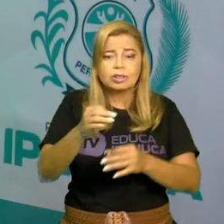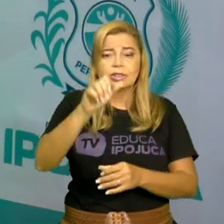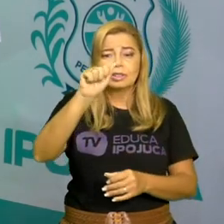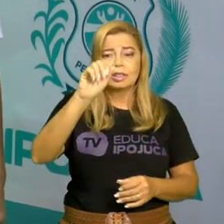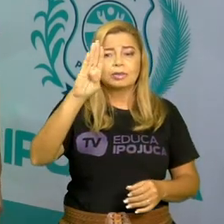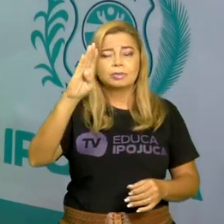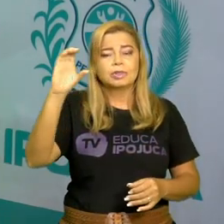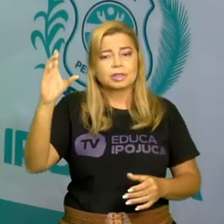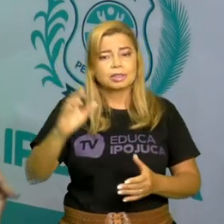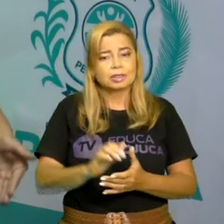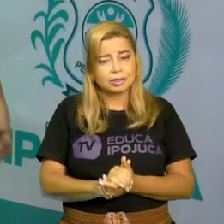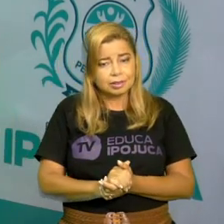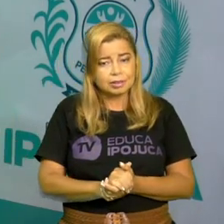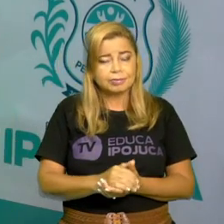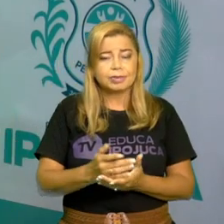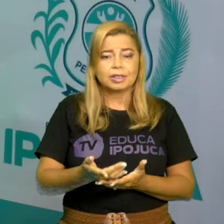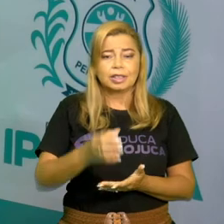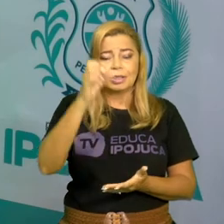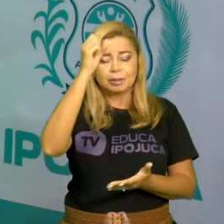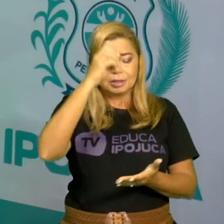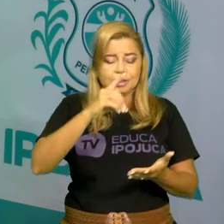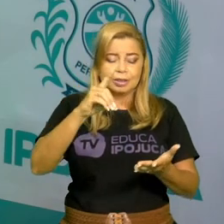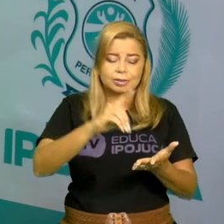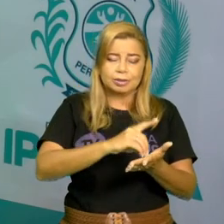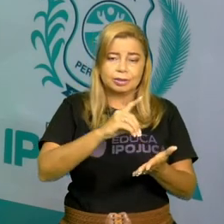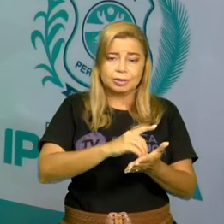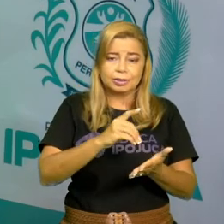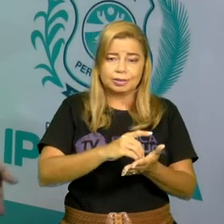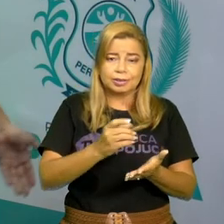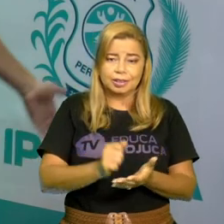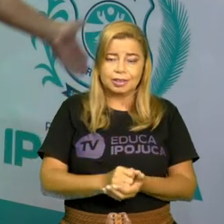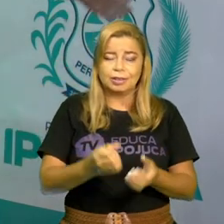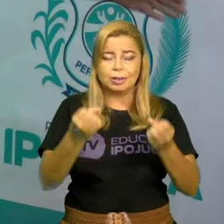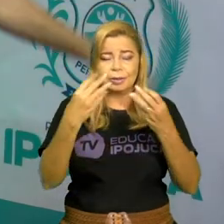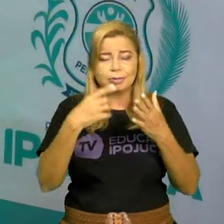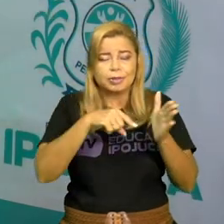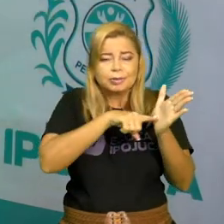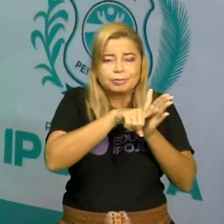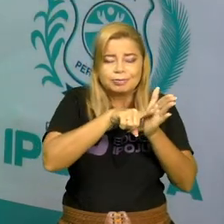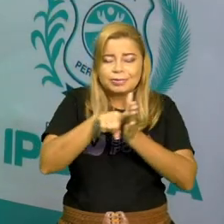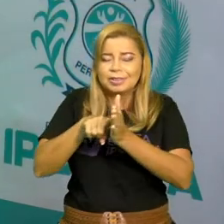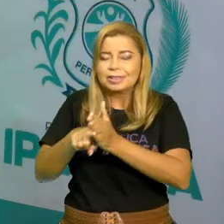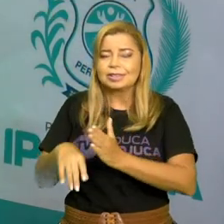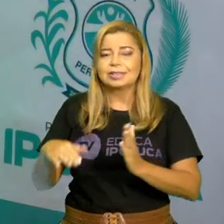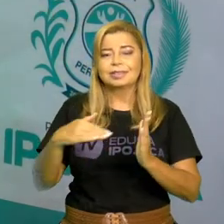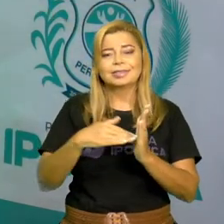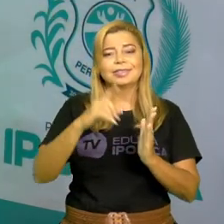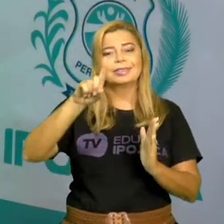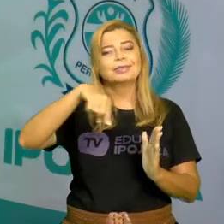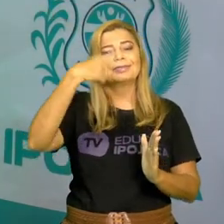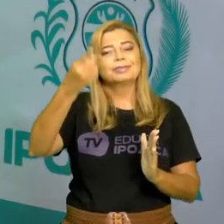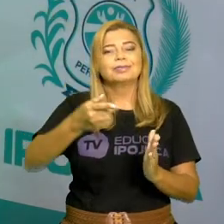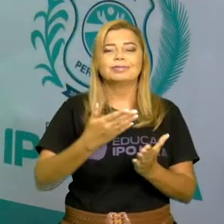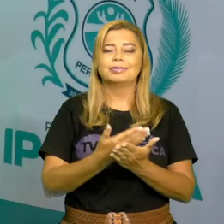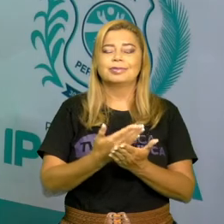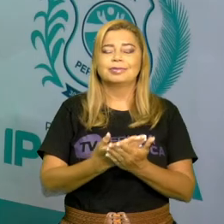dicionário, espero que vocês tenham aprendido. Boa pesquisa e até a próxima aula.